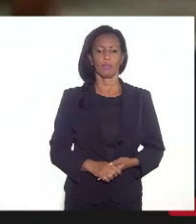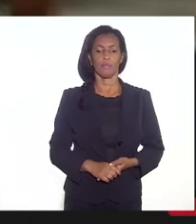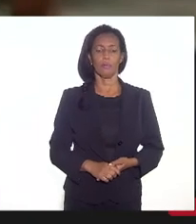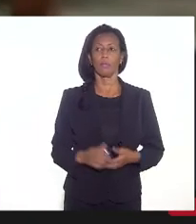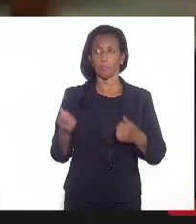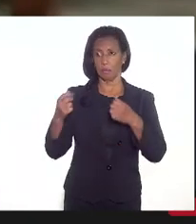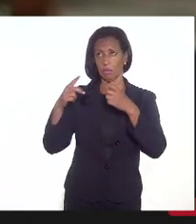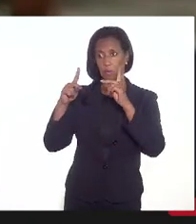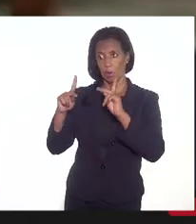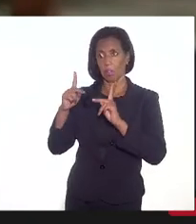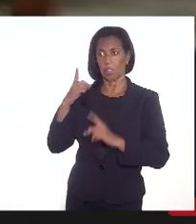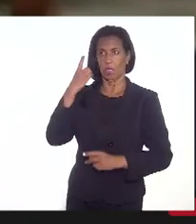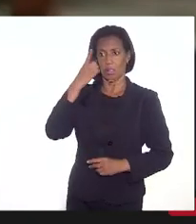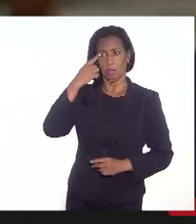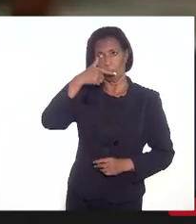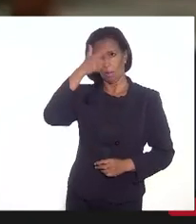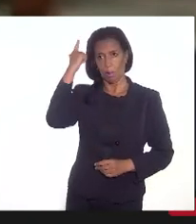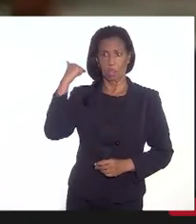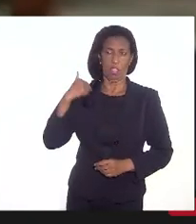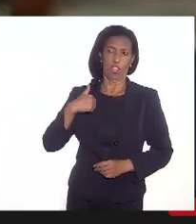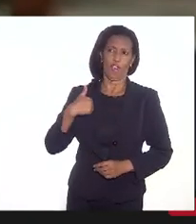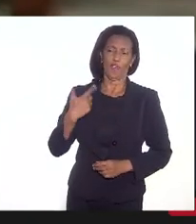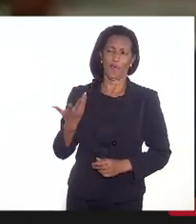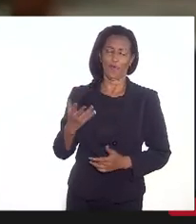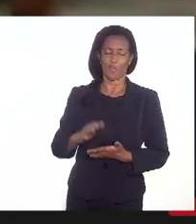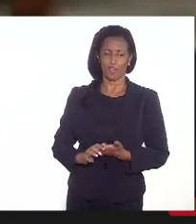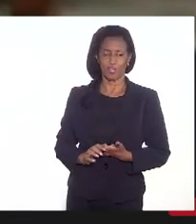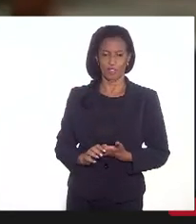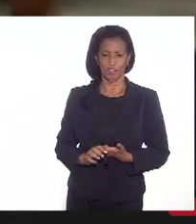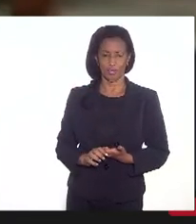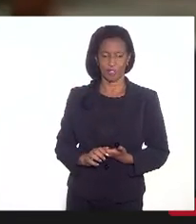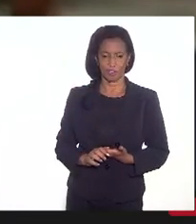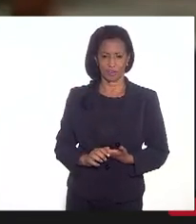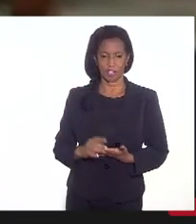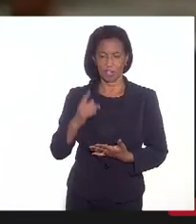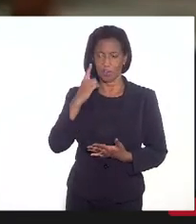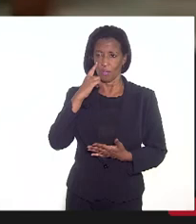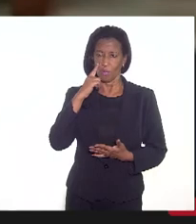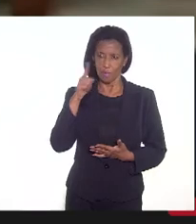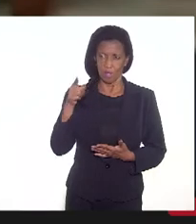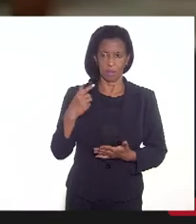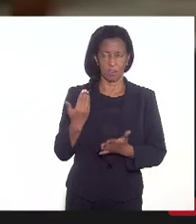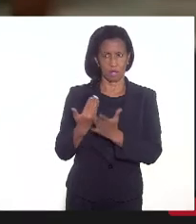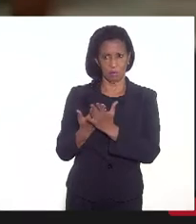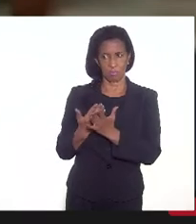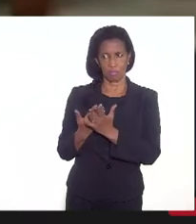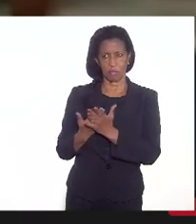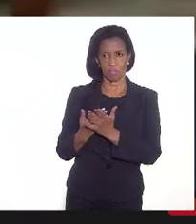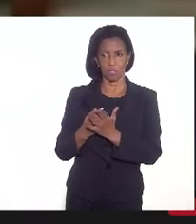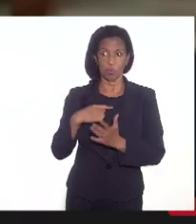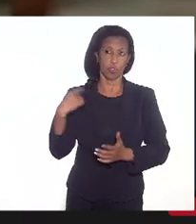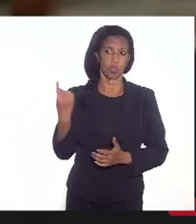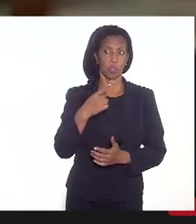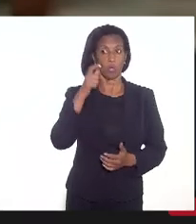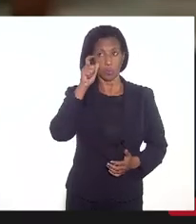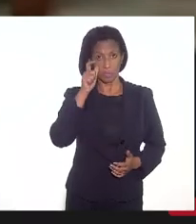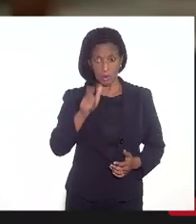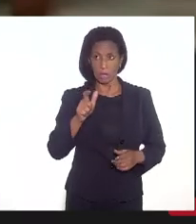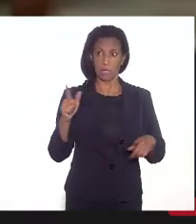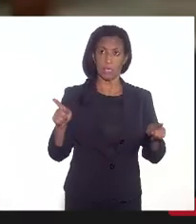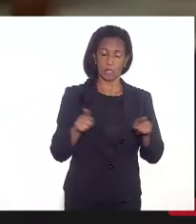já vou abusar aqui à medida que tenha esse estudo de nosso interesse total.